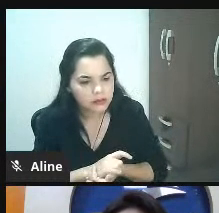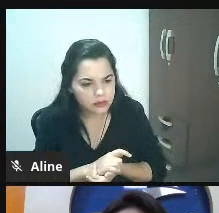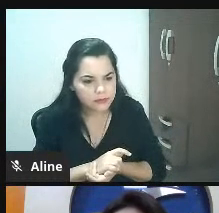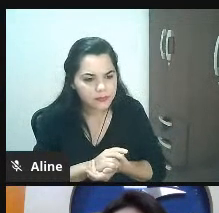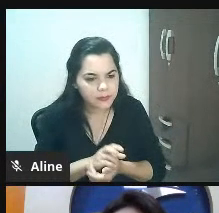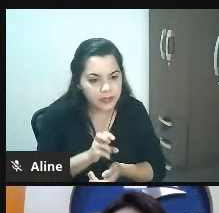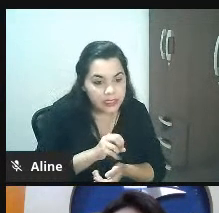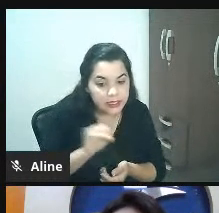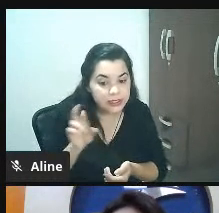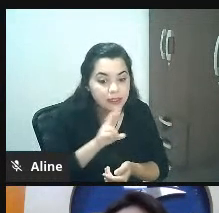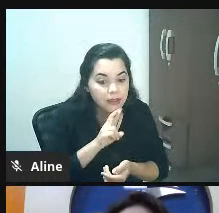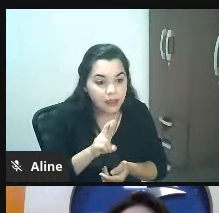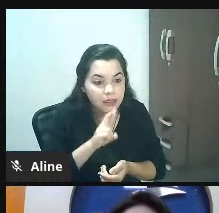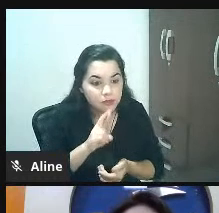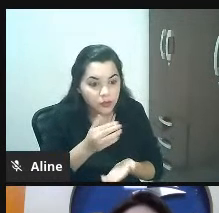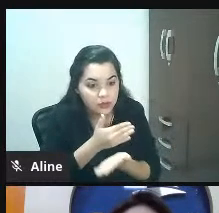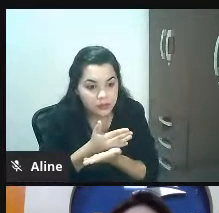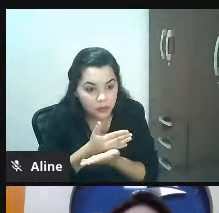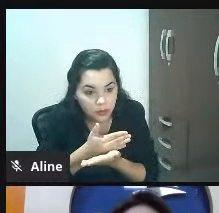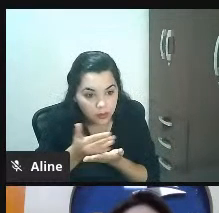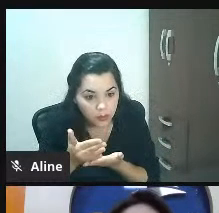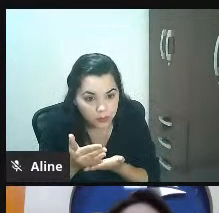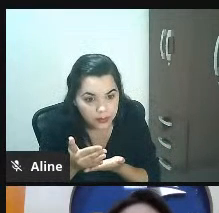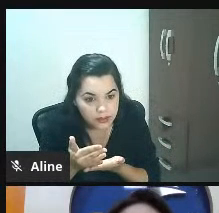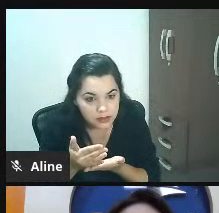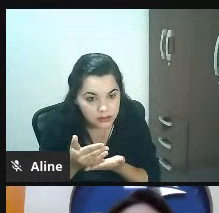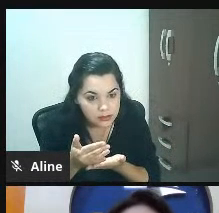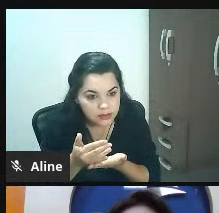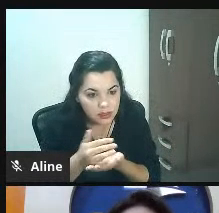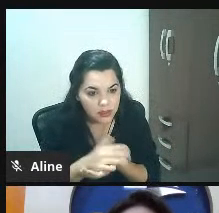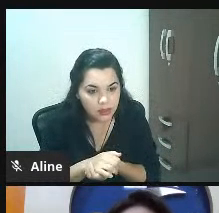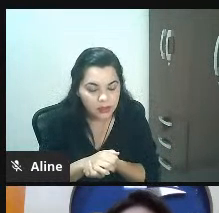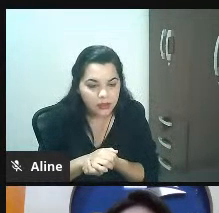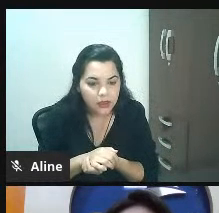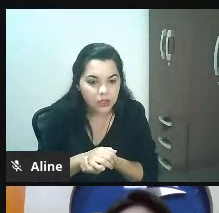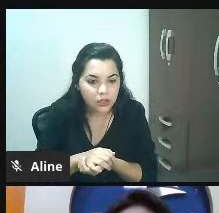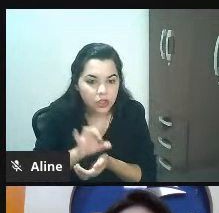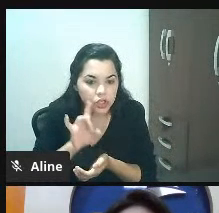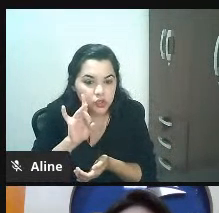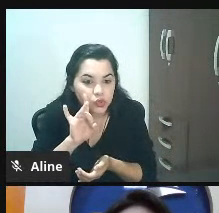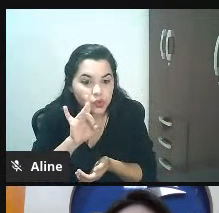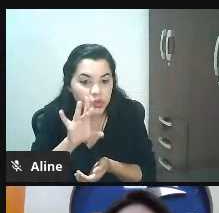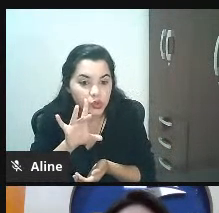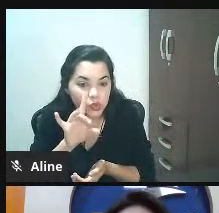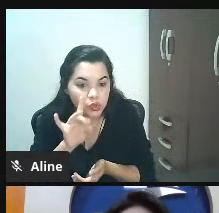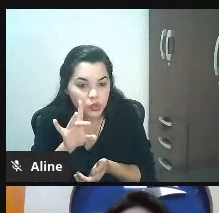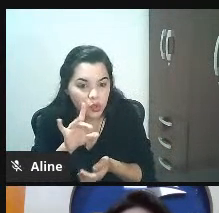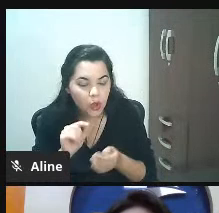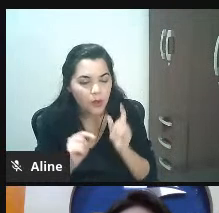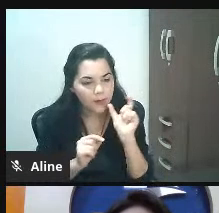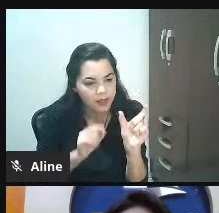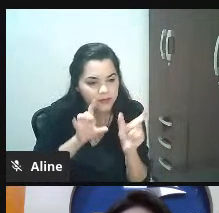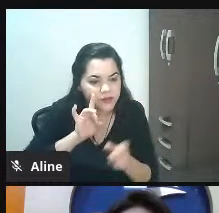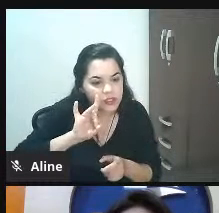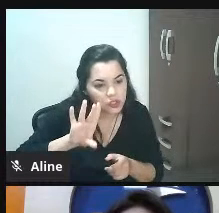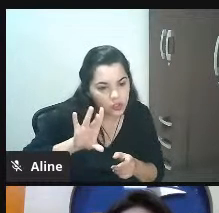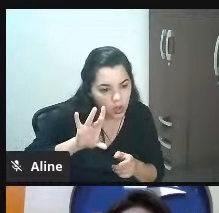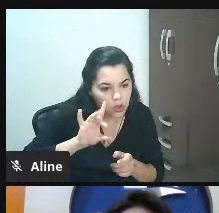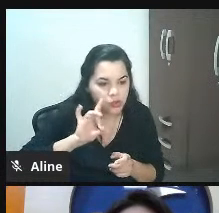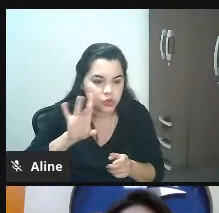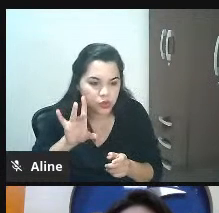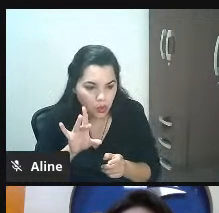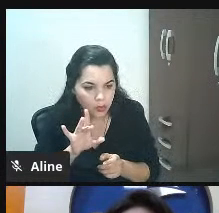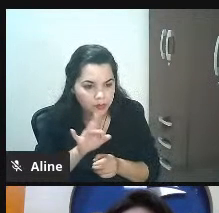sua frase na resposta começar com essa palavrinha aí ó a gente vende só na loja ou só assim ou só